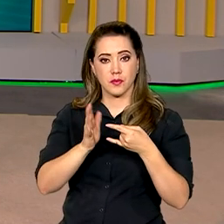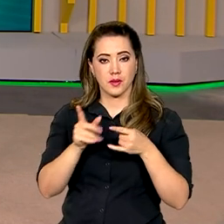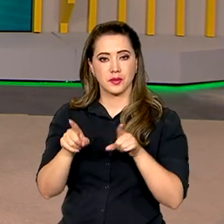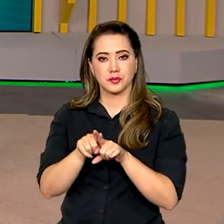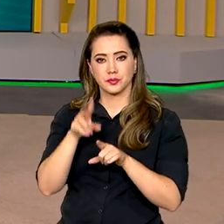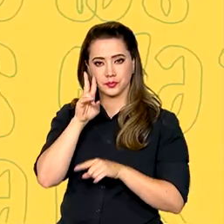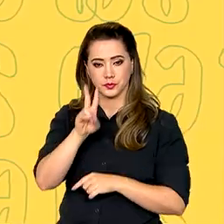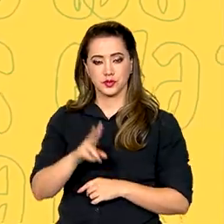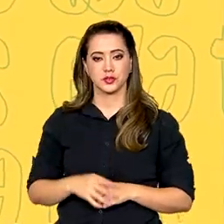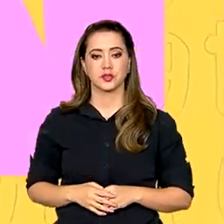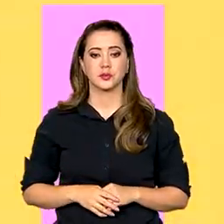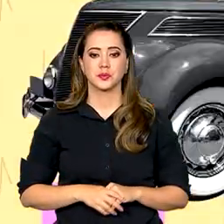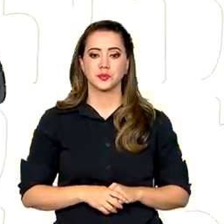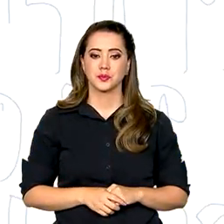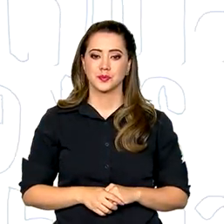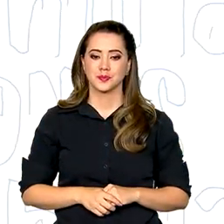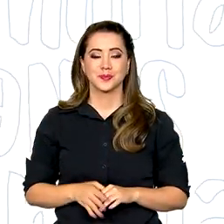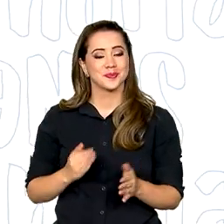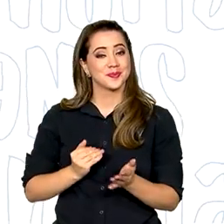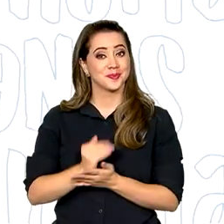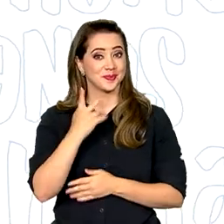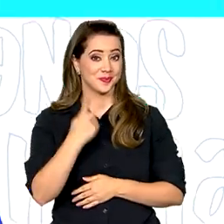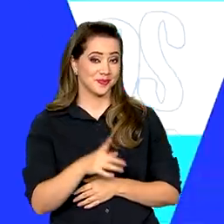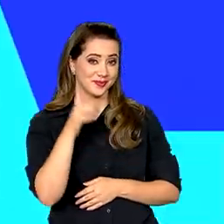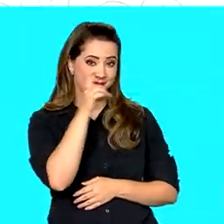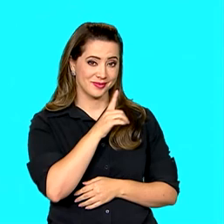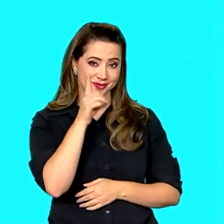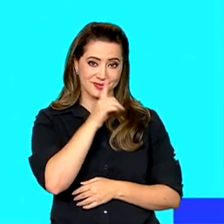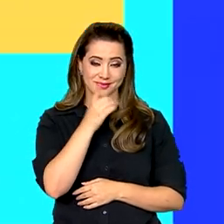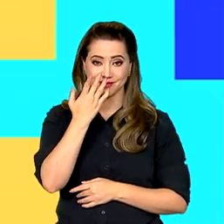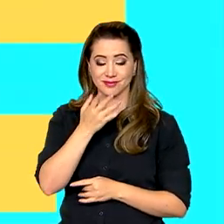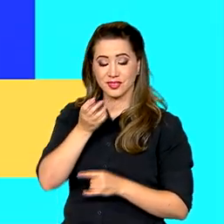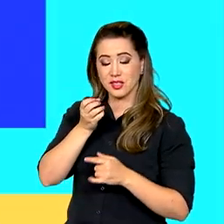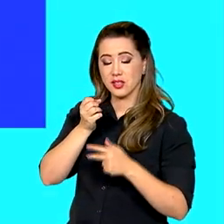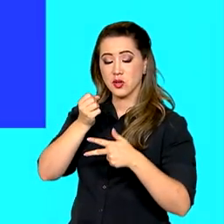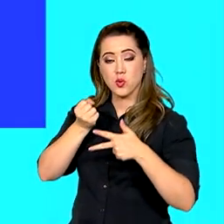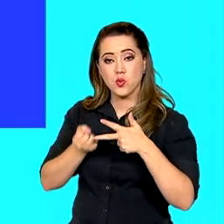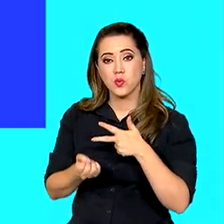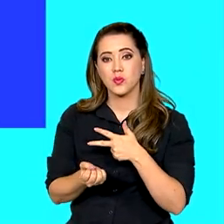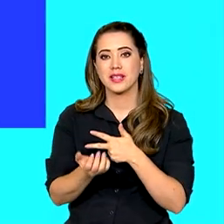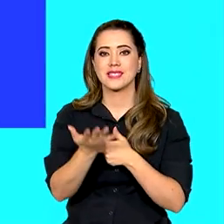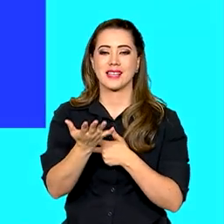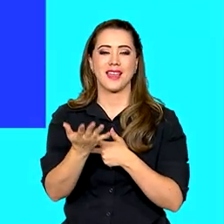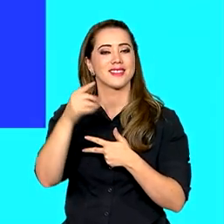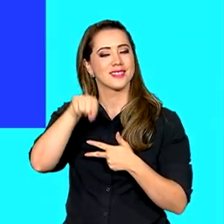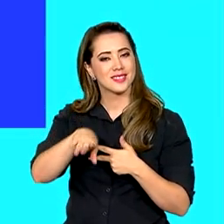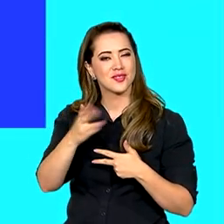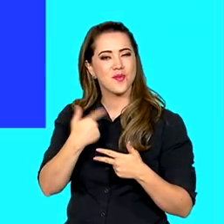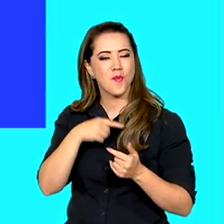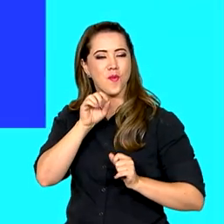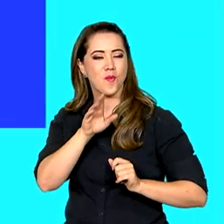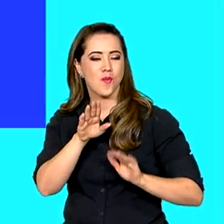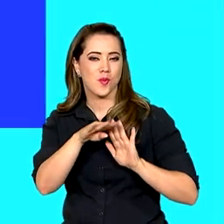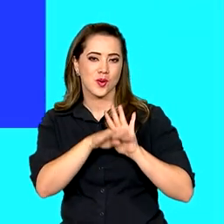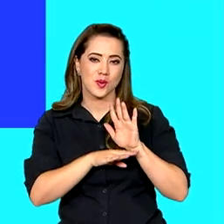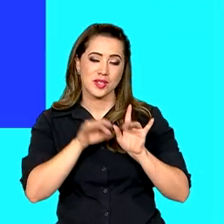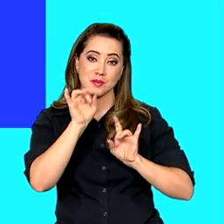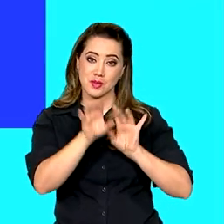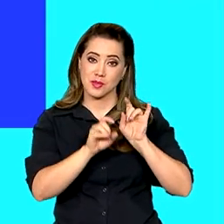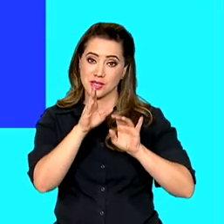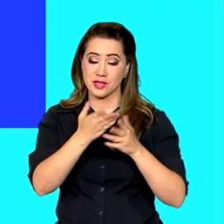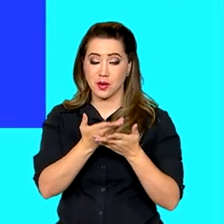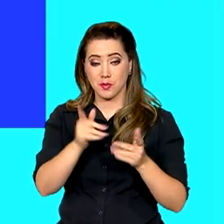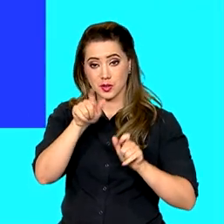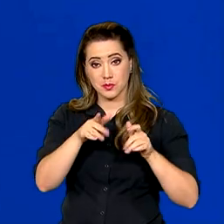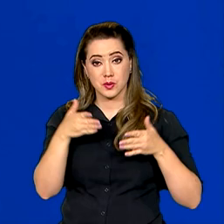reportagem. Estreia, neste domingo, o Esquenta Enem, um programa especial para os participantes do Exame Nacional